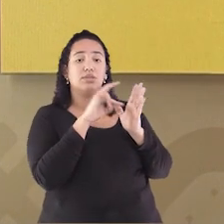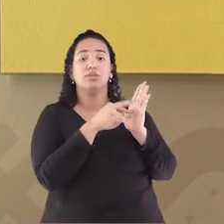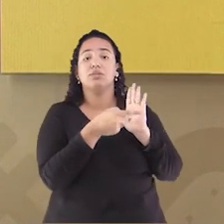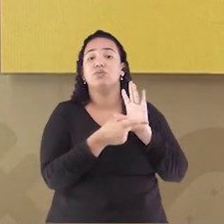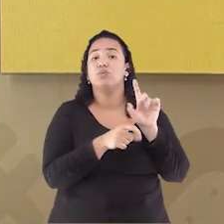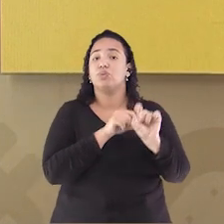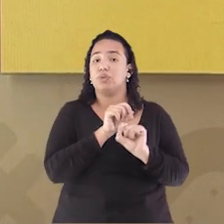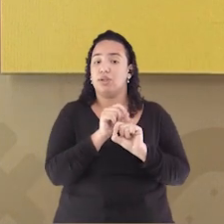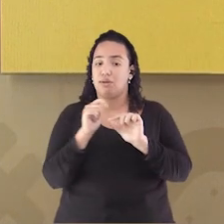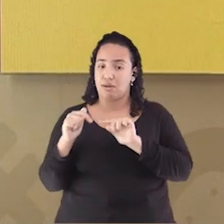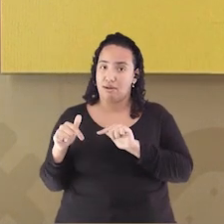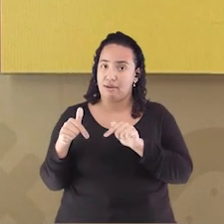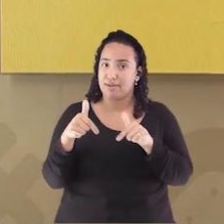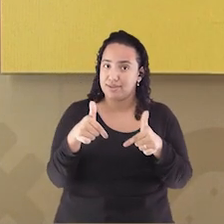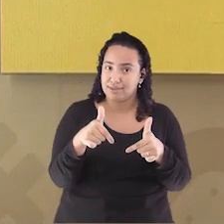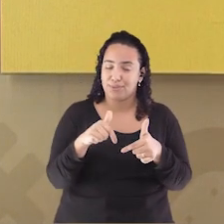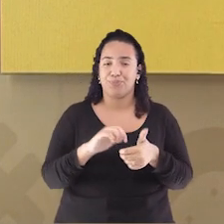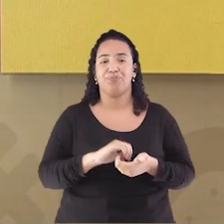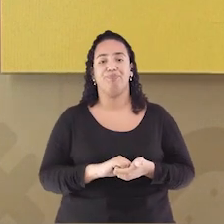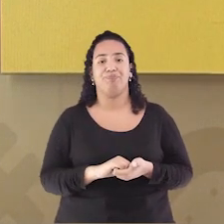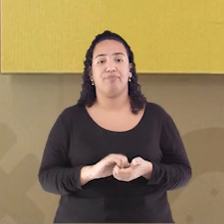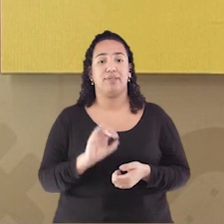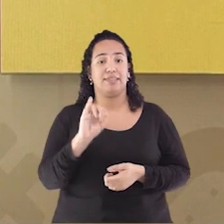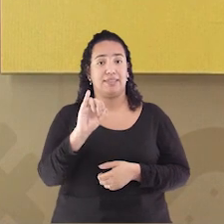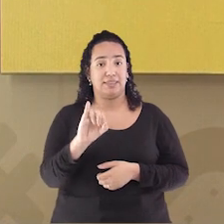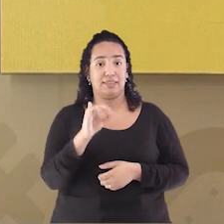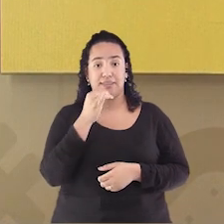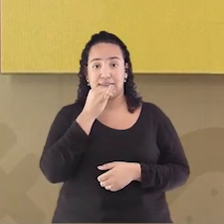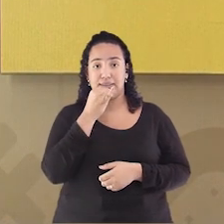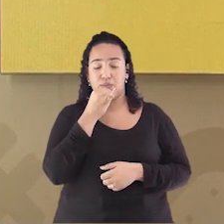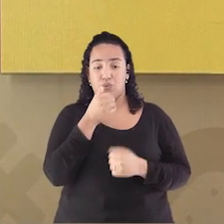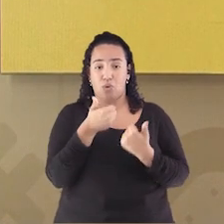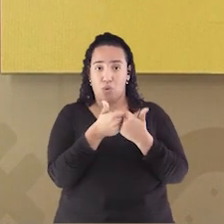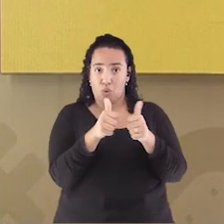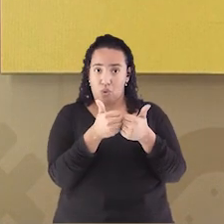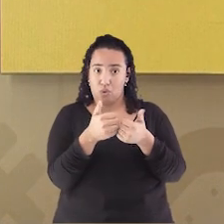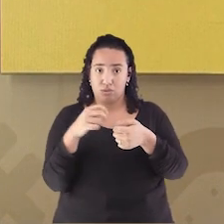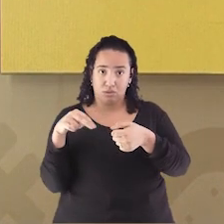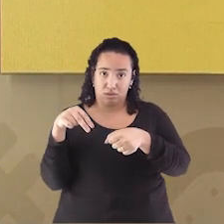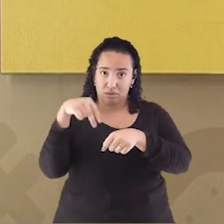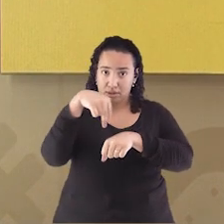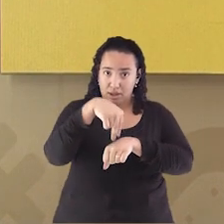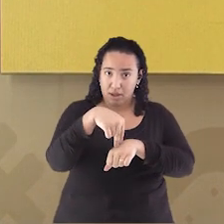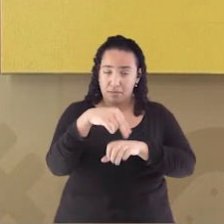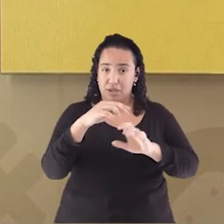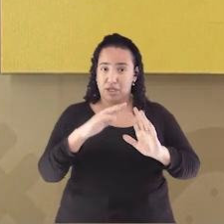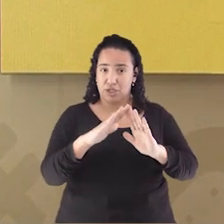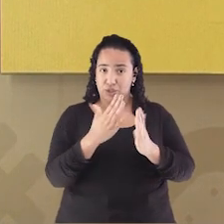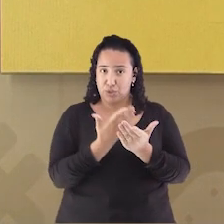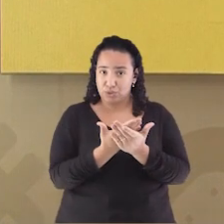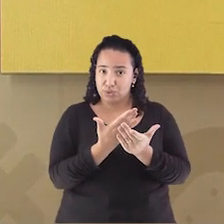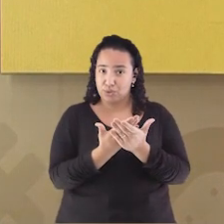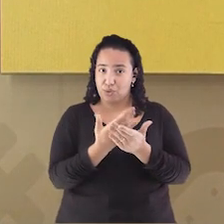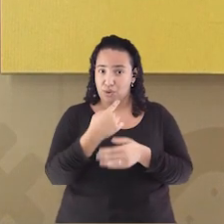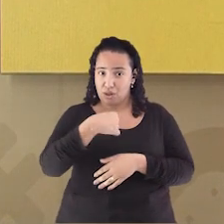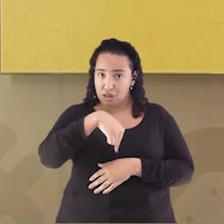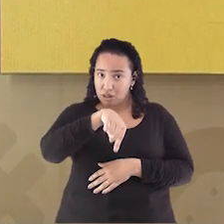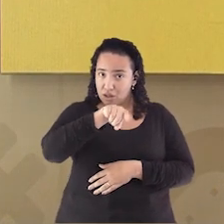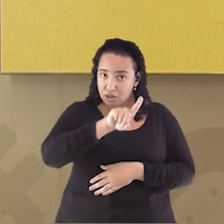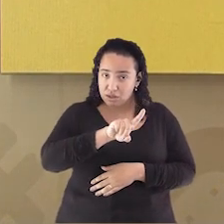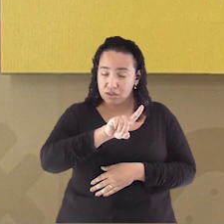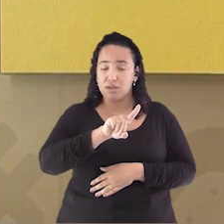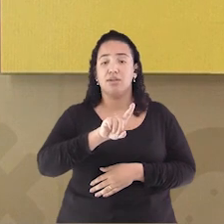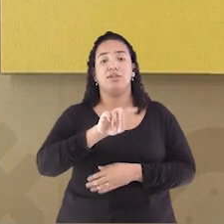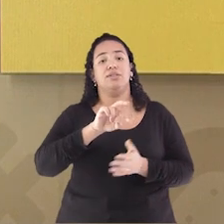Praticando Uma ação Se eu Entrar No ônibus Para ir A escola Que nesse Caso É